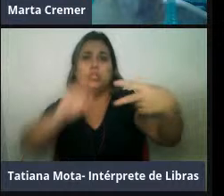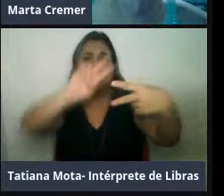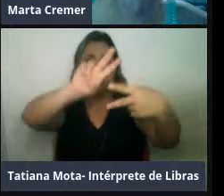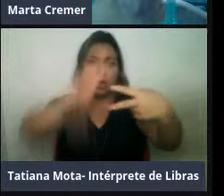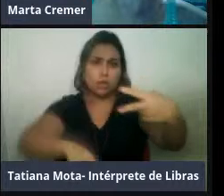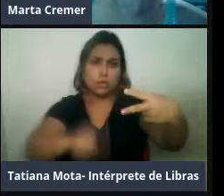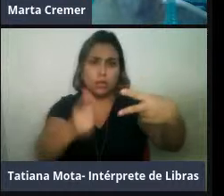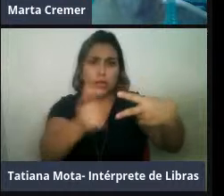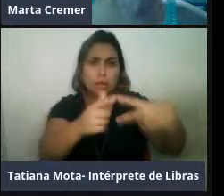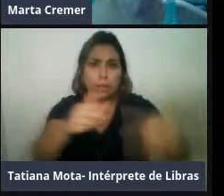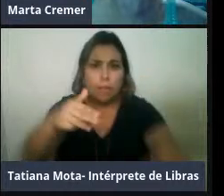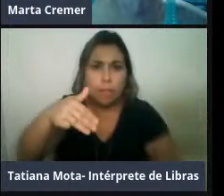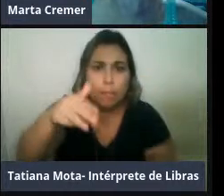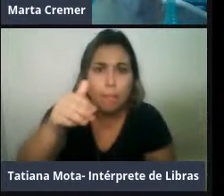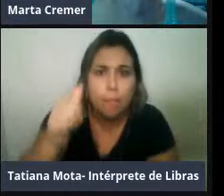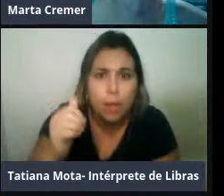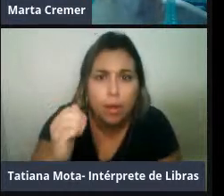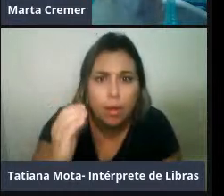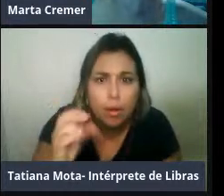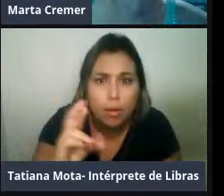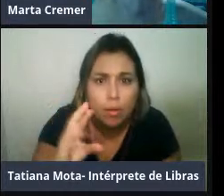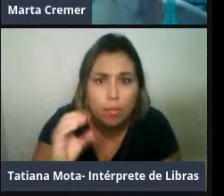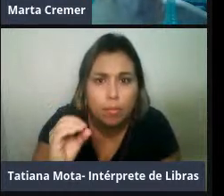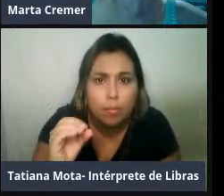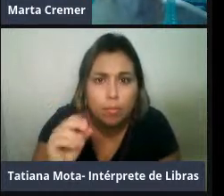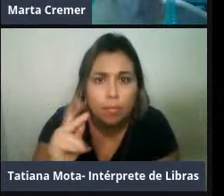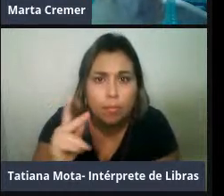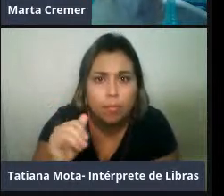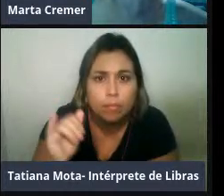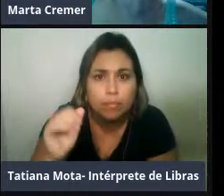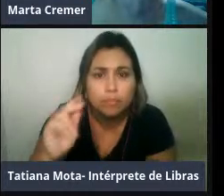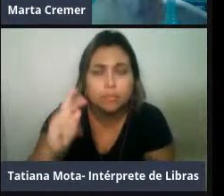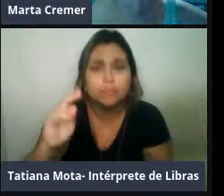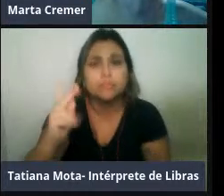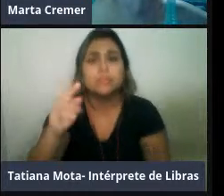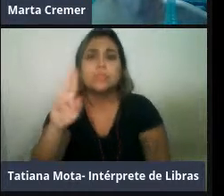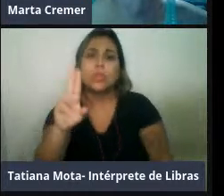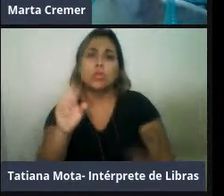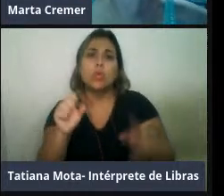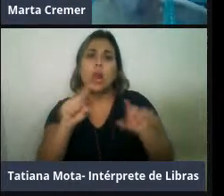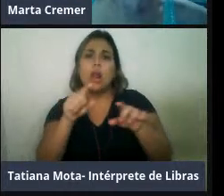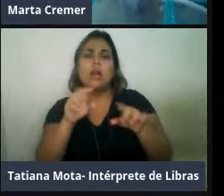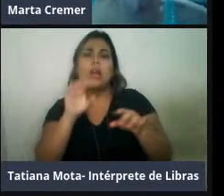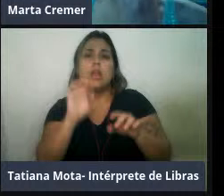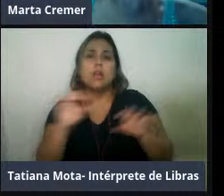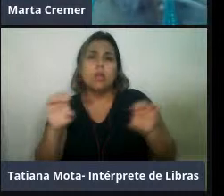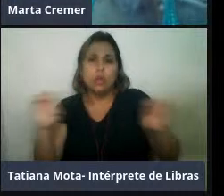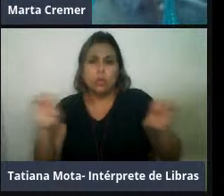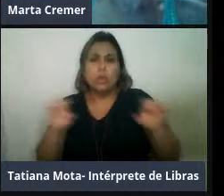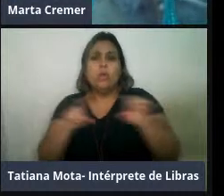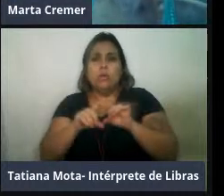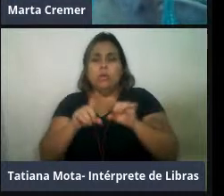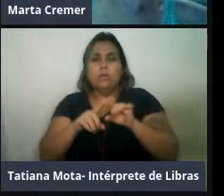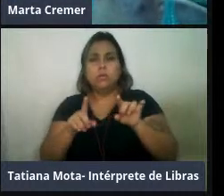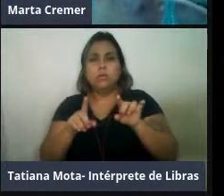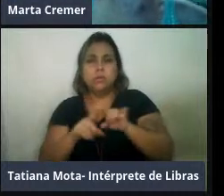pan-tropical, ou seja, em torno aqui do Equador, águas tropicais temperadas, e